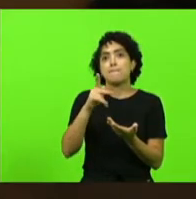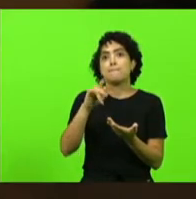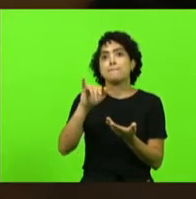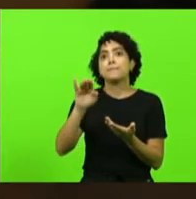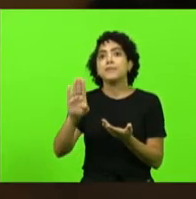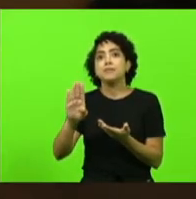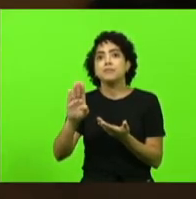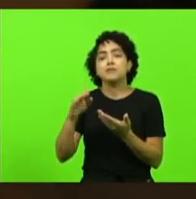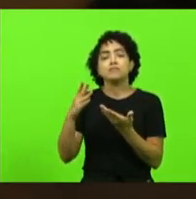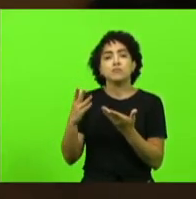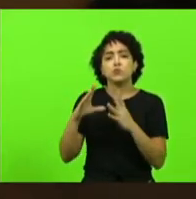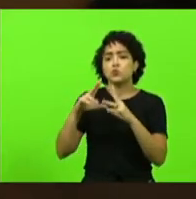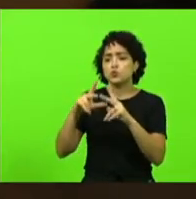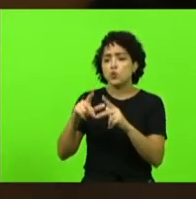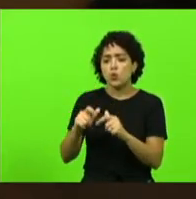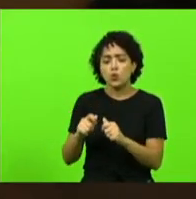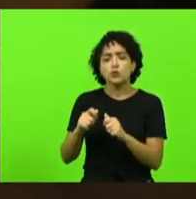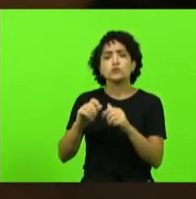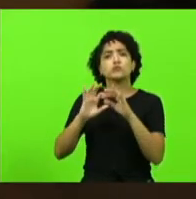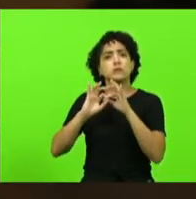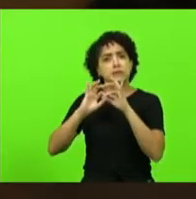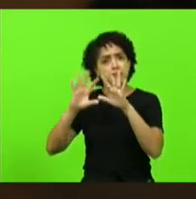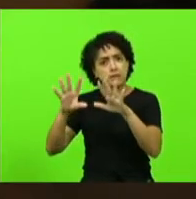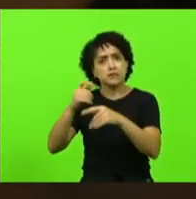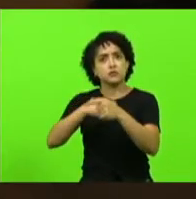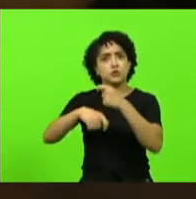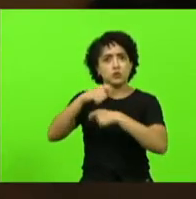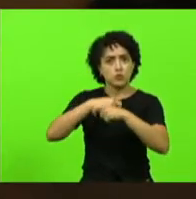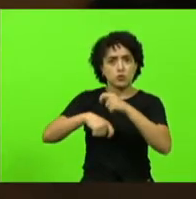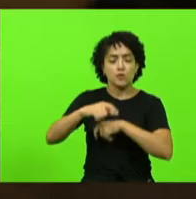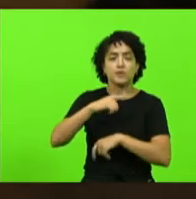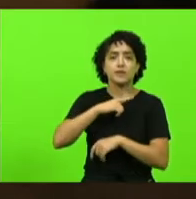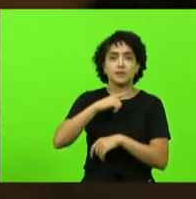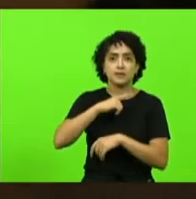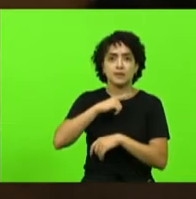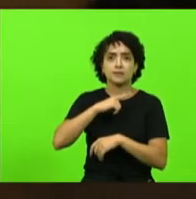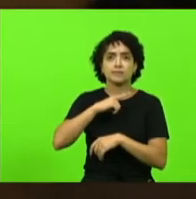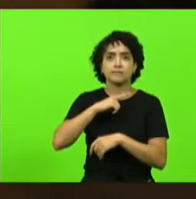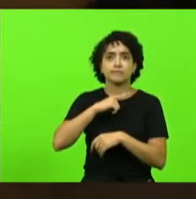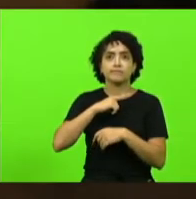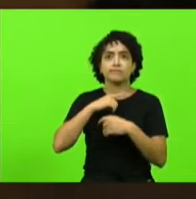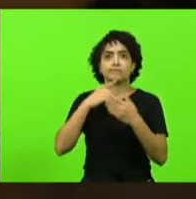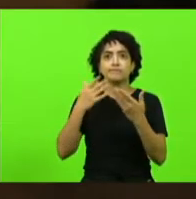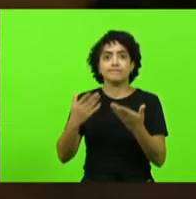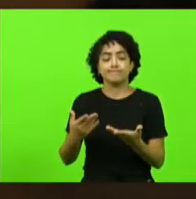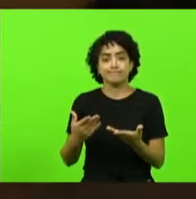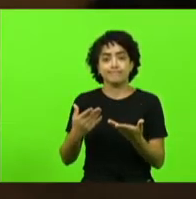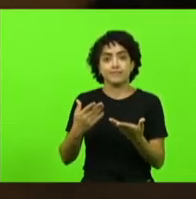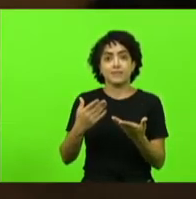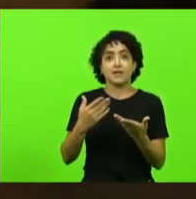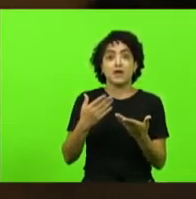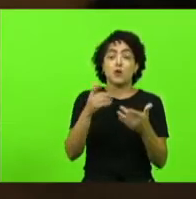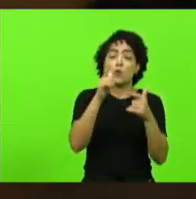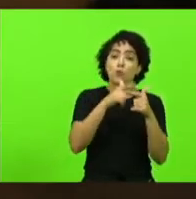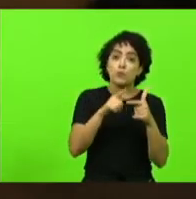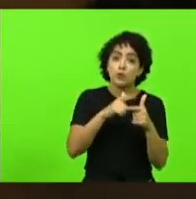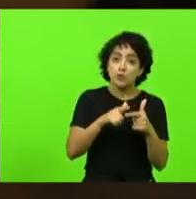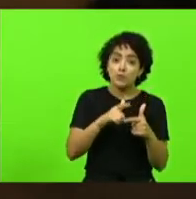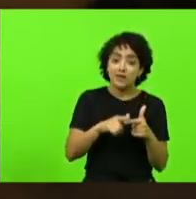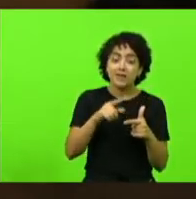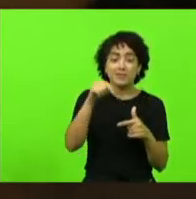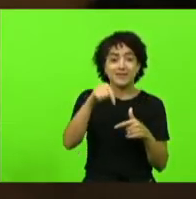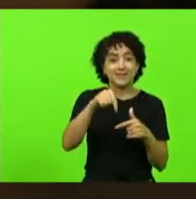dispõem de imensa liberdade econômica o Brasil quer inventar a roda o problema é que a nossa roda é